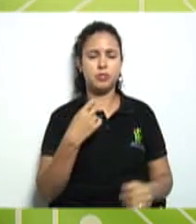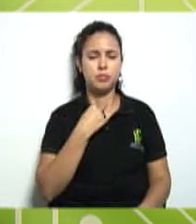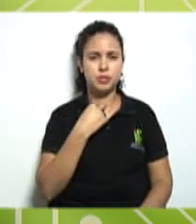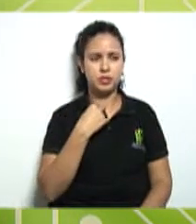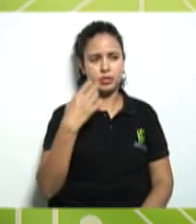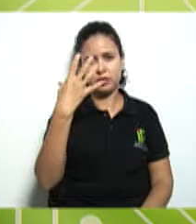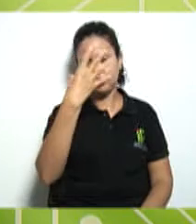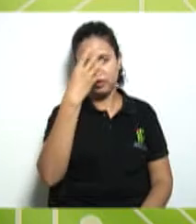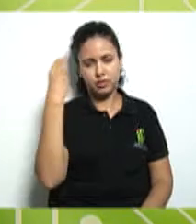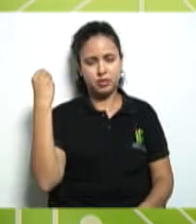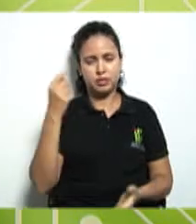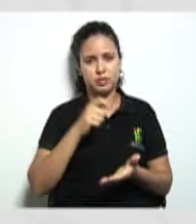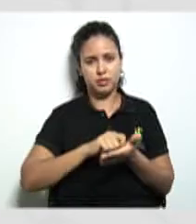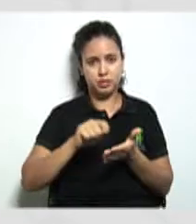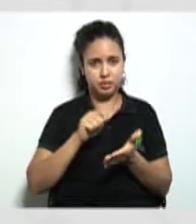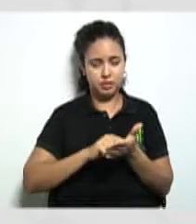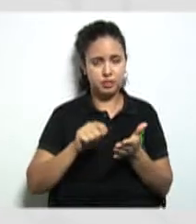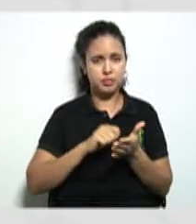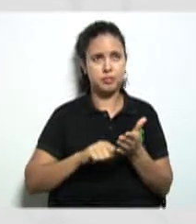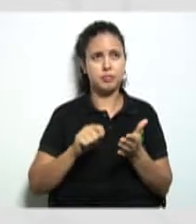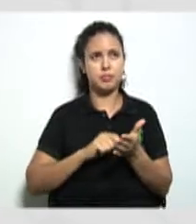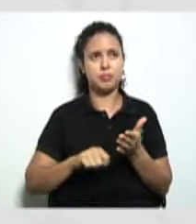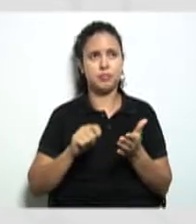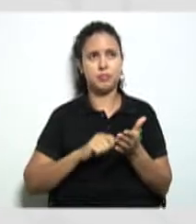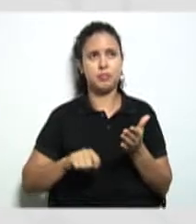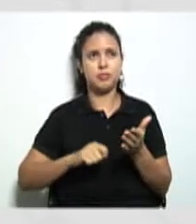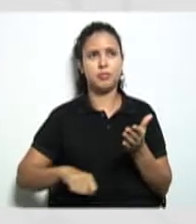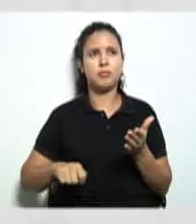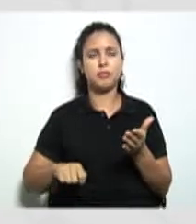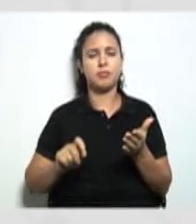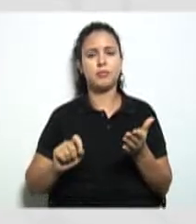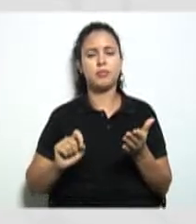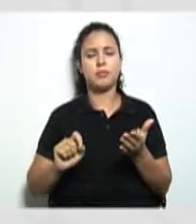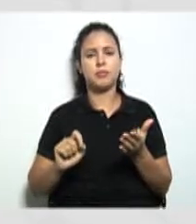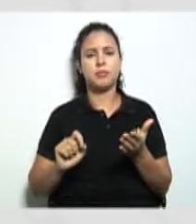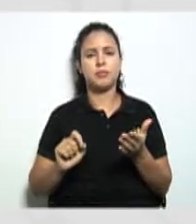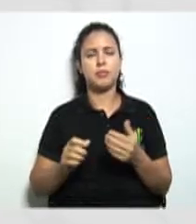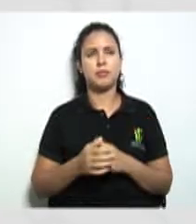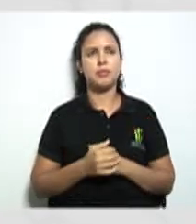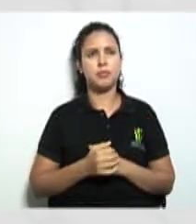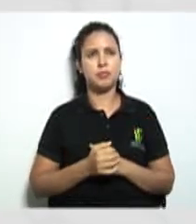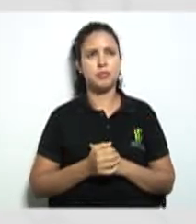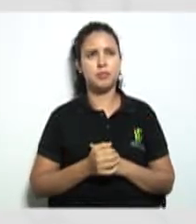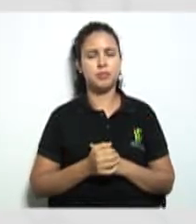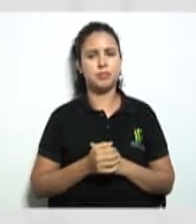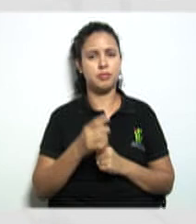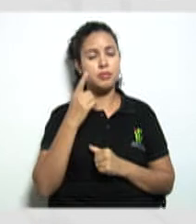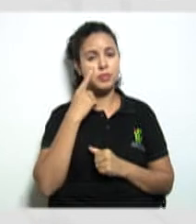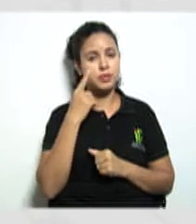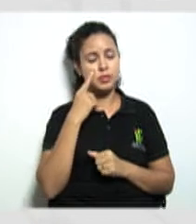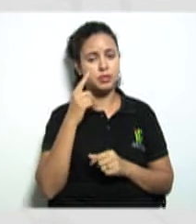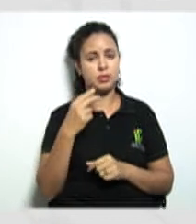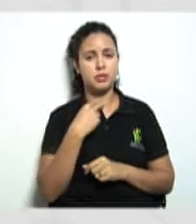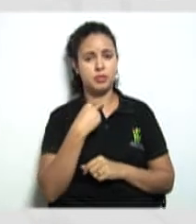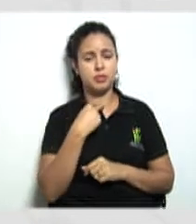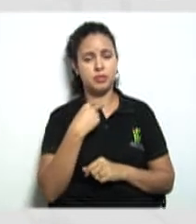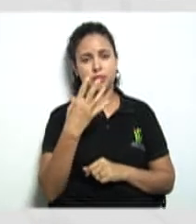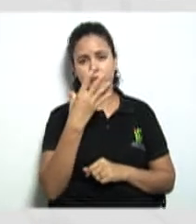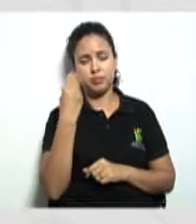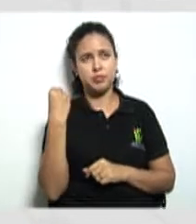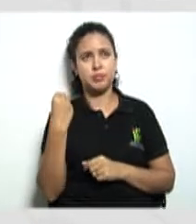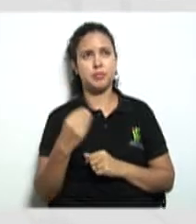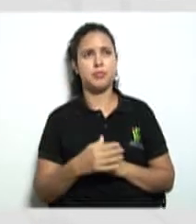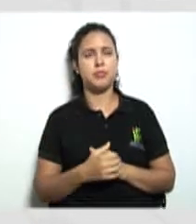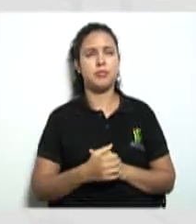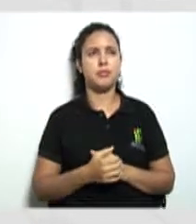esquecer anotem aí nas suas agendas olha aqui não pode esquecer data